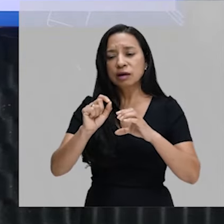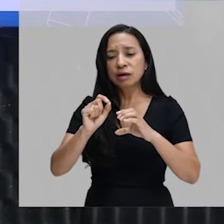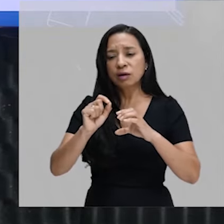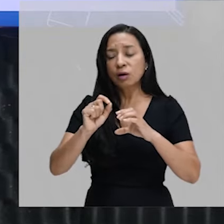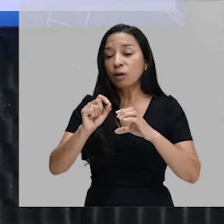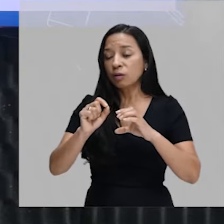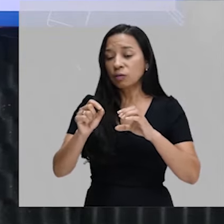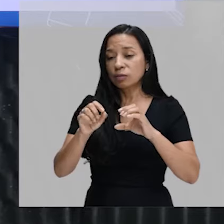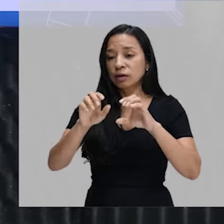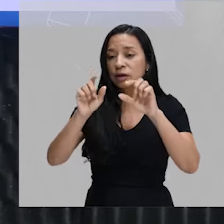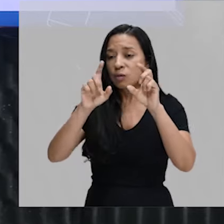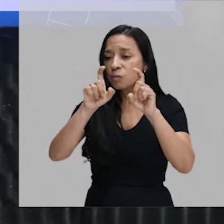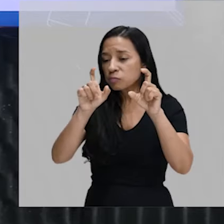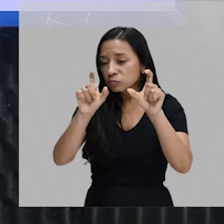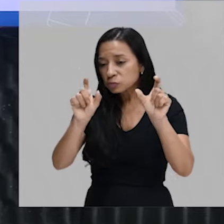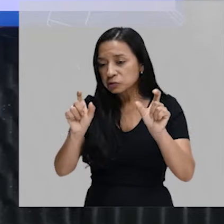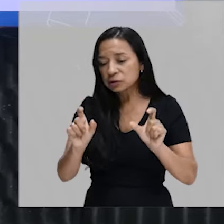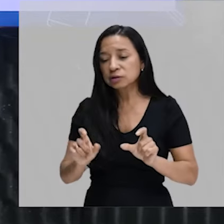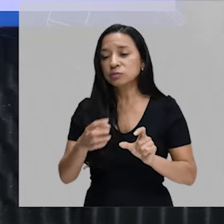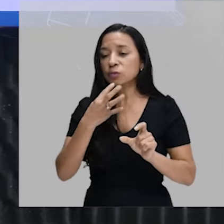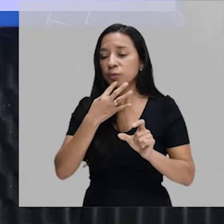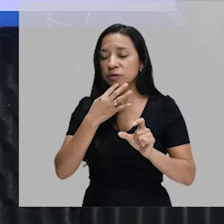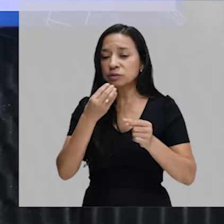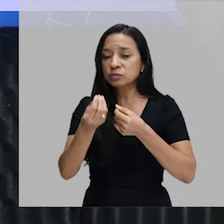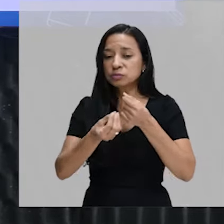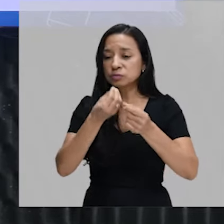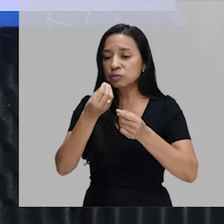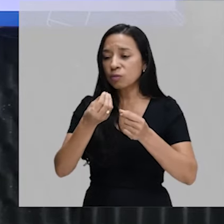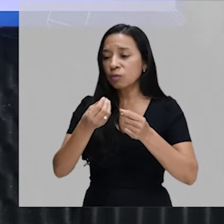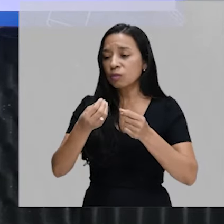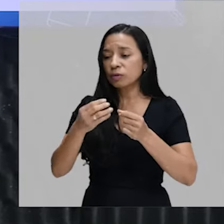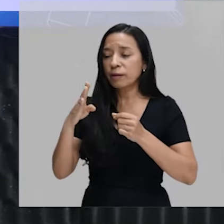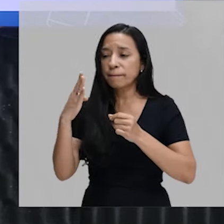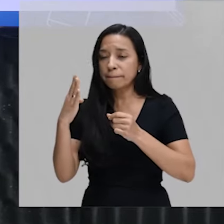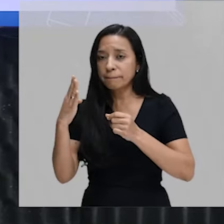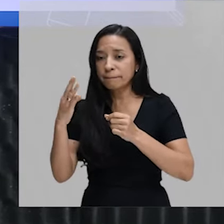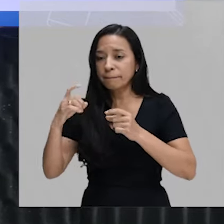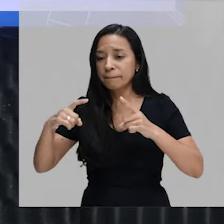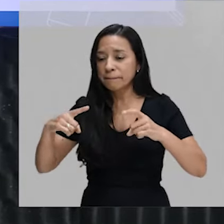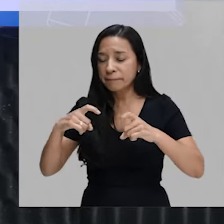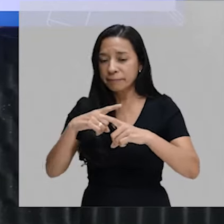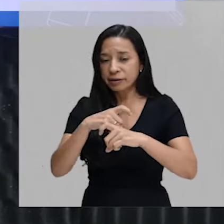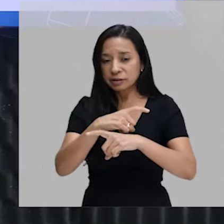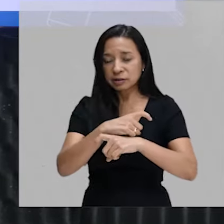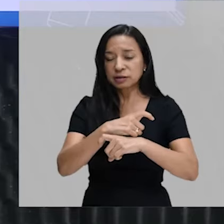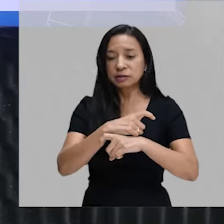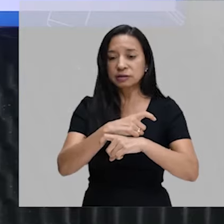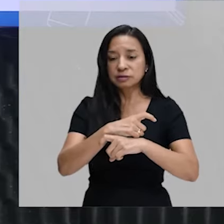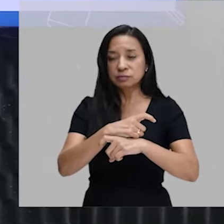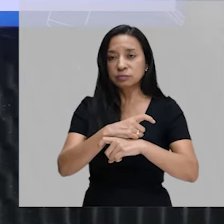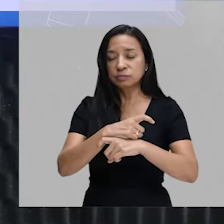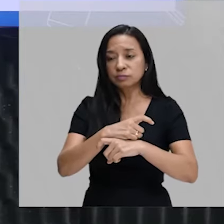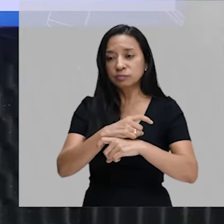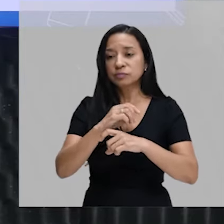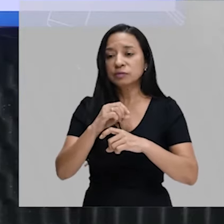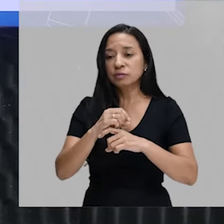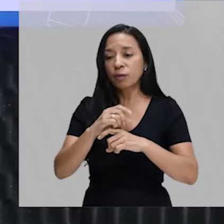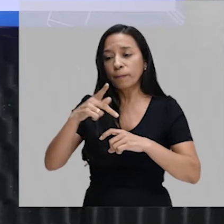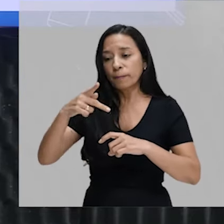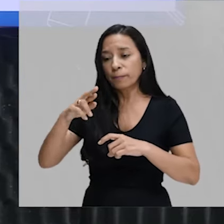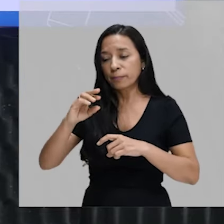bactérias e cianobactérias. Então, as bactérias e as cianobactérias são